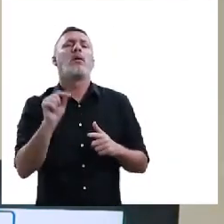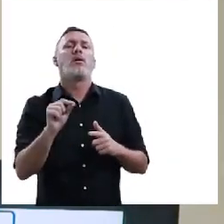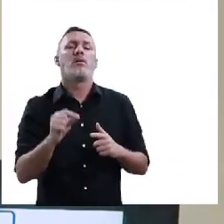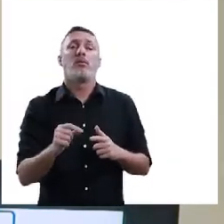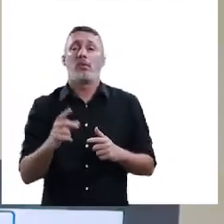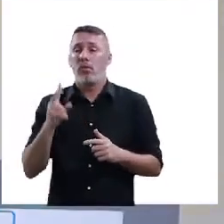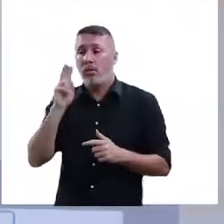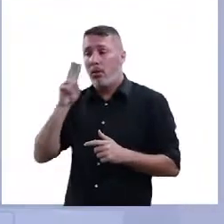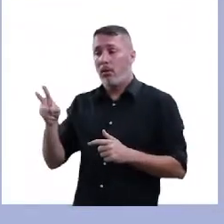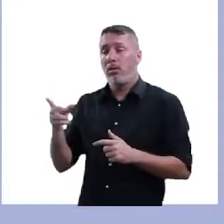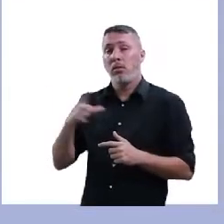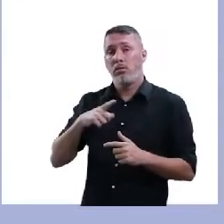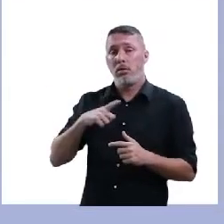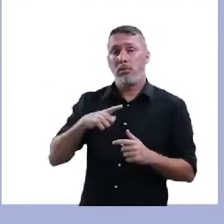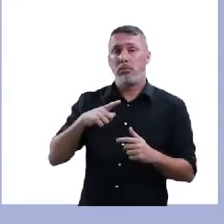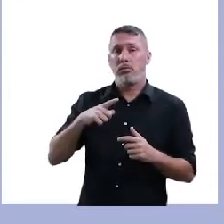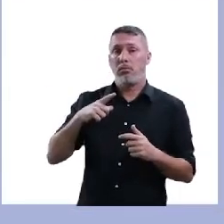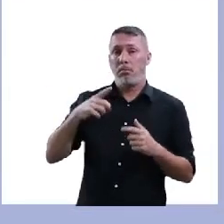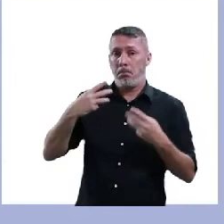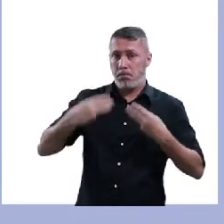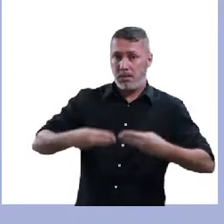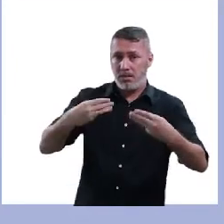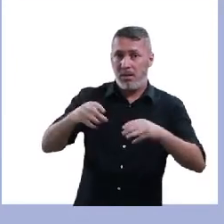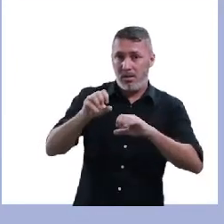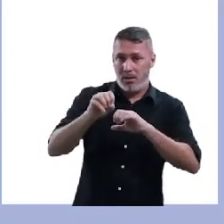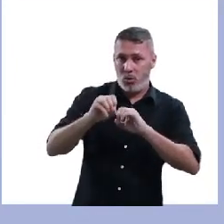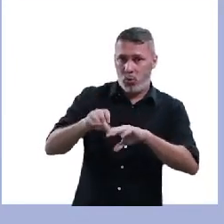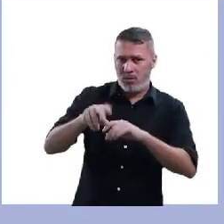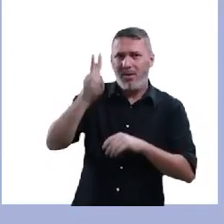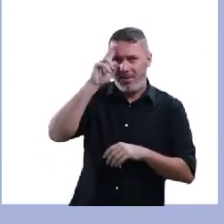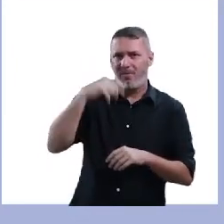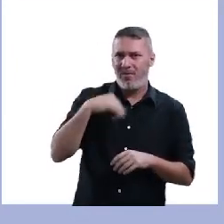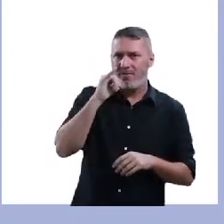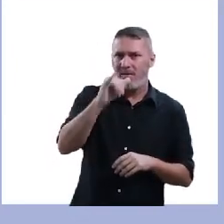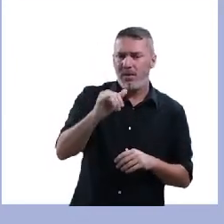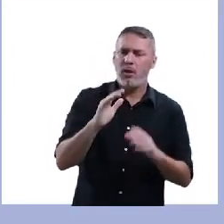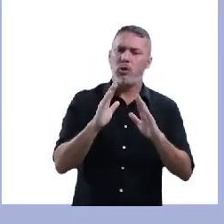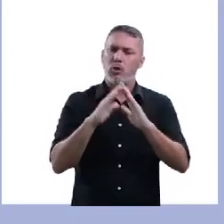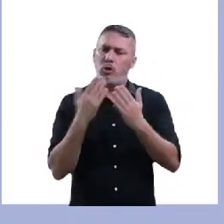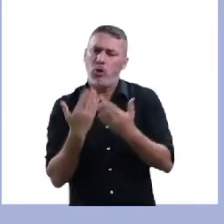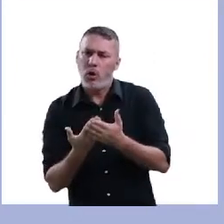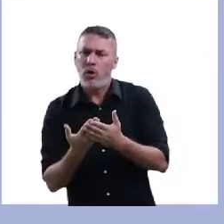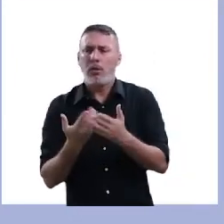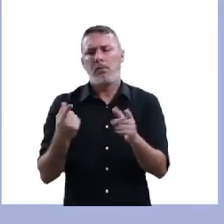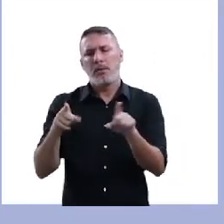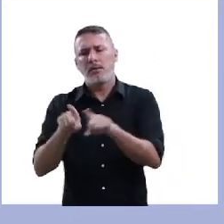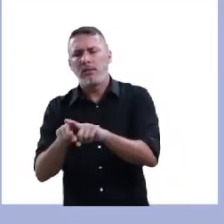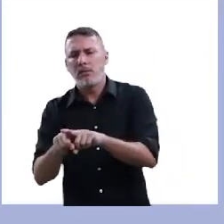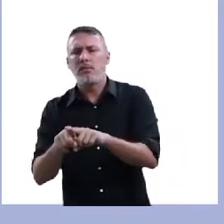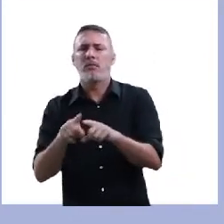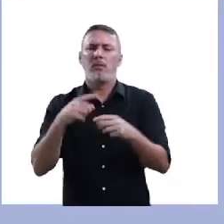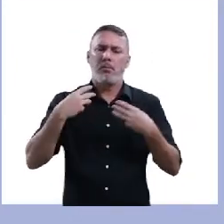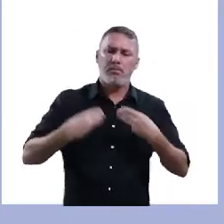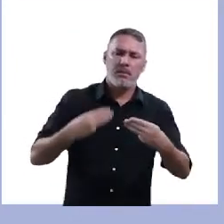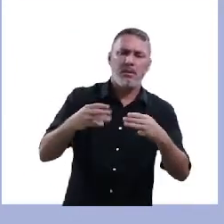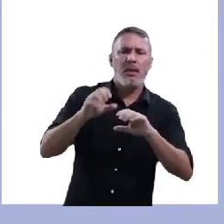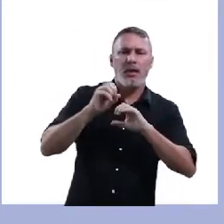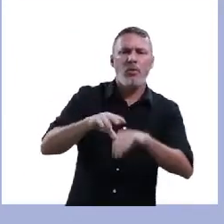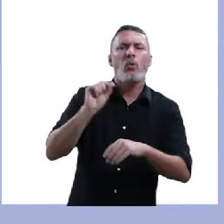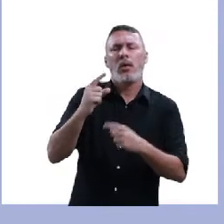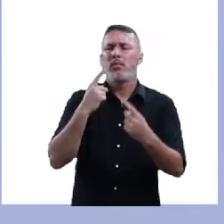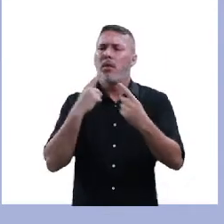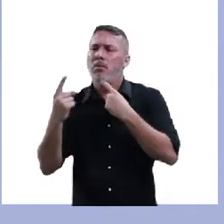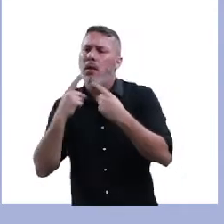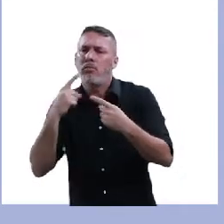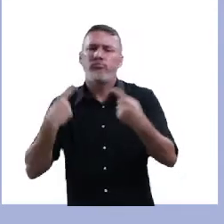Eu tenho aqui, o Ministério da Educação. Lembra que eu falei com vocês? Que na escola, o Ministério da Educação, ele pode promover ali debates com